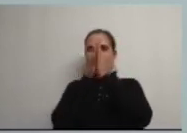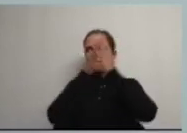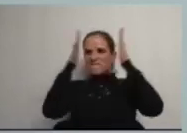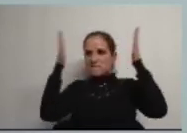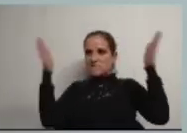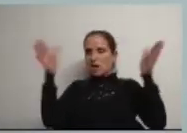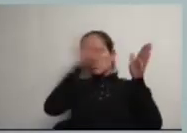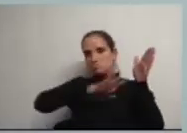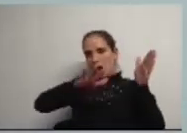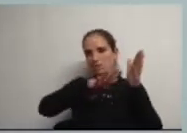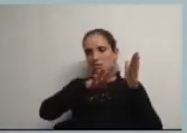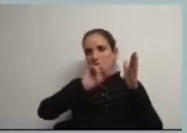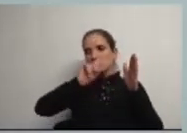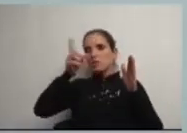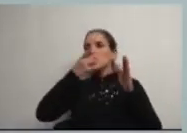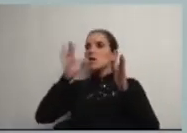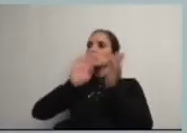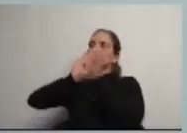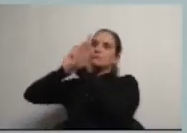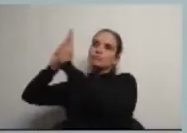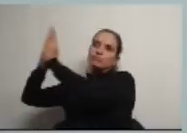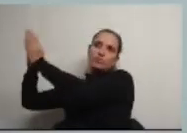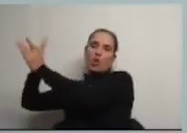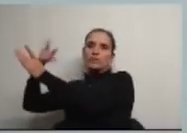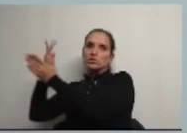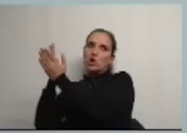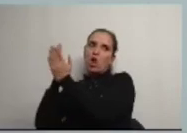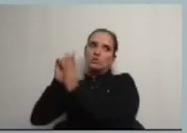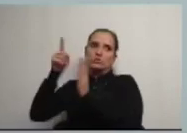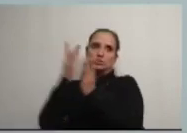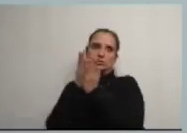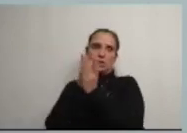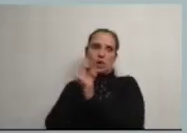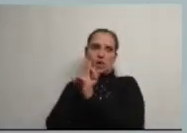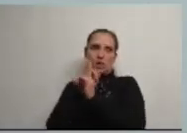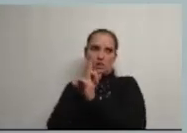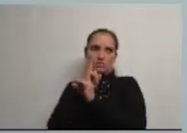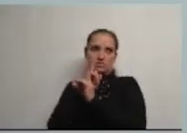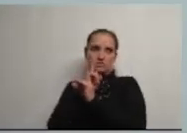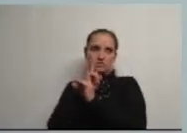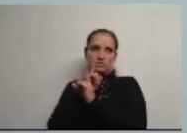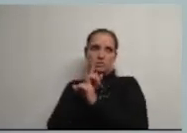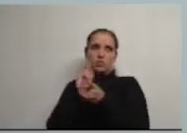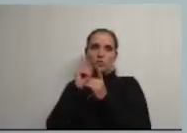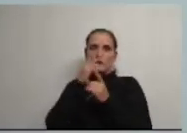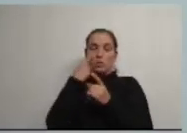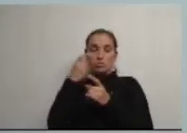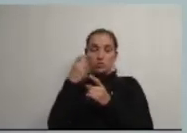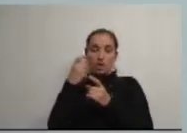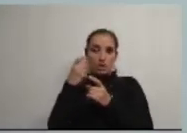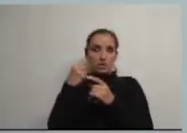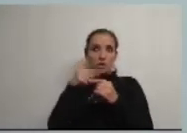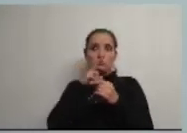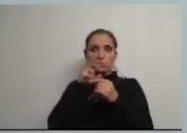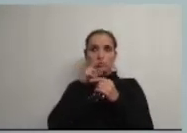numa parte do nosso Conselho deixando desmoronar outras noutras partes do mesmo Conselho naquilo que reparei a